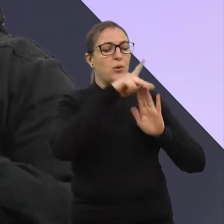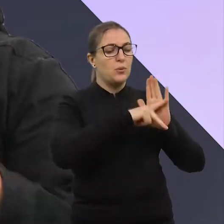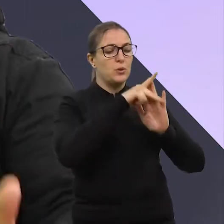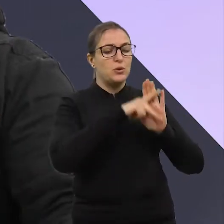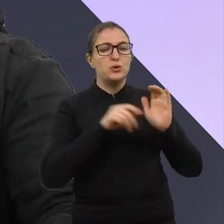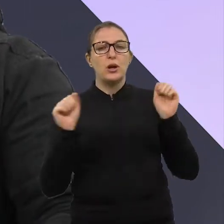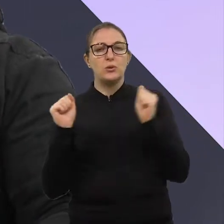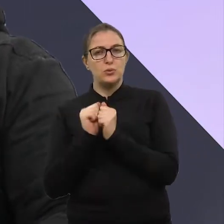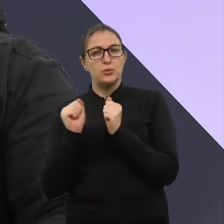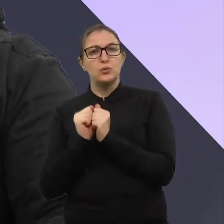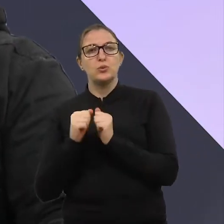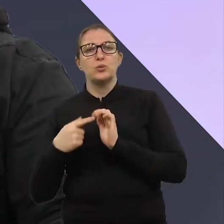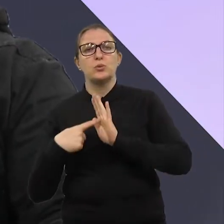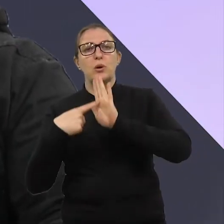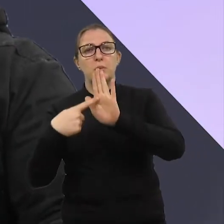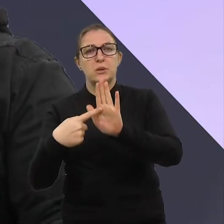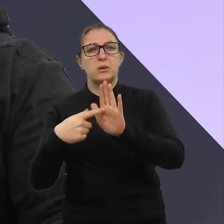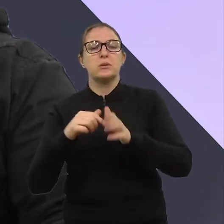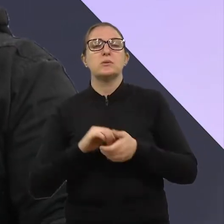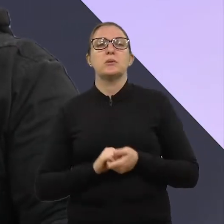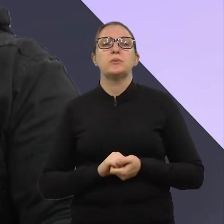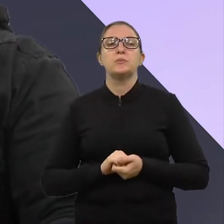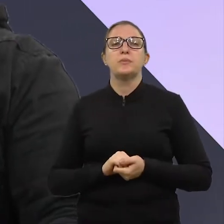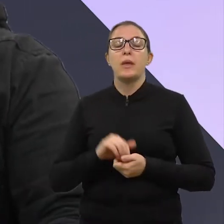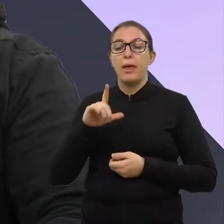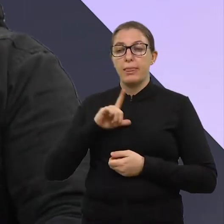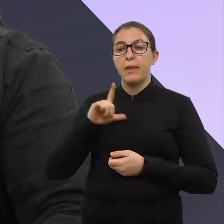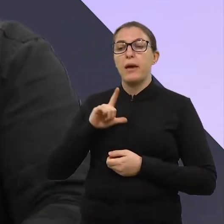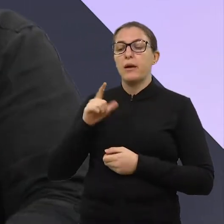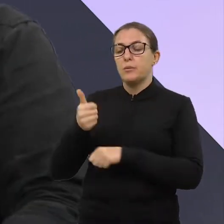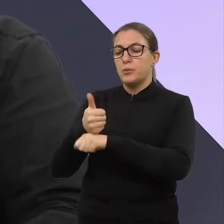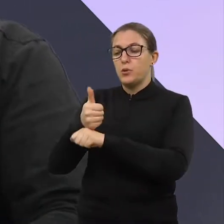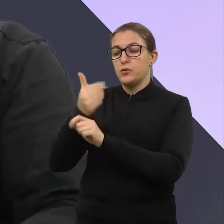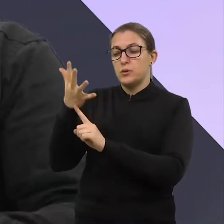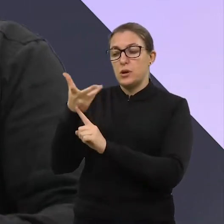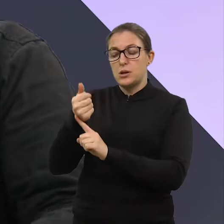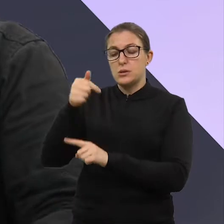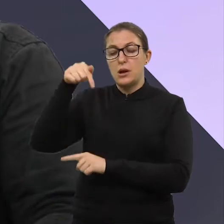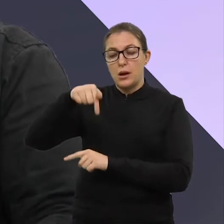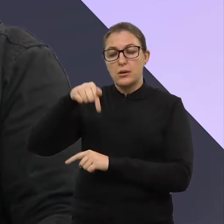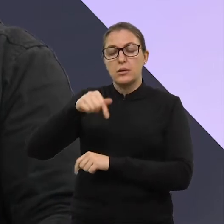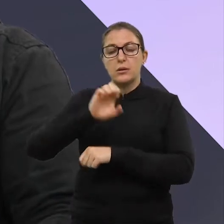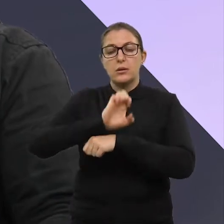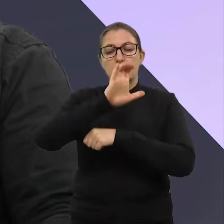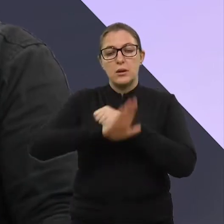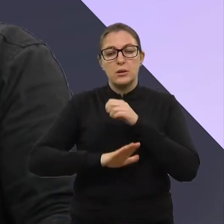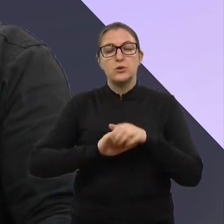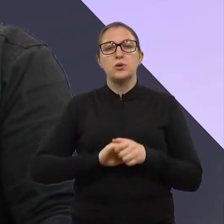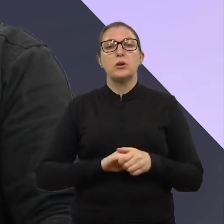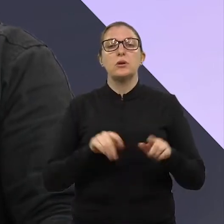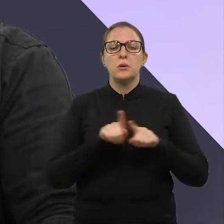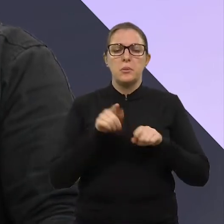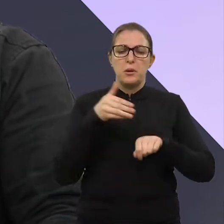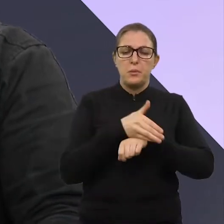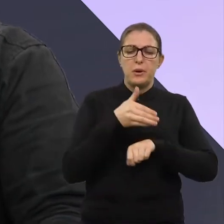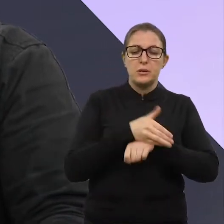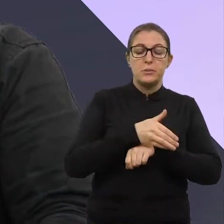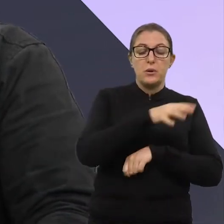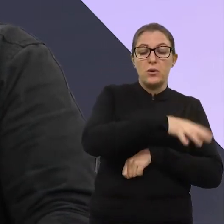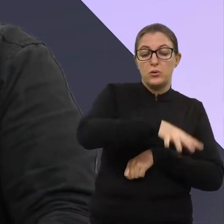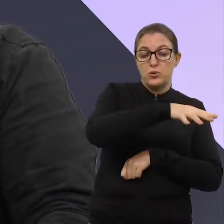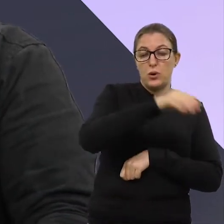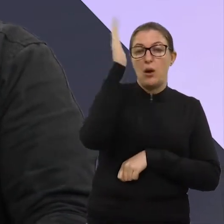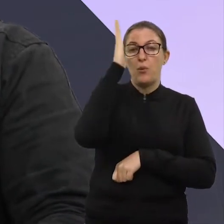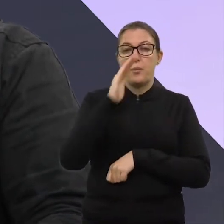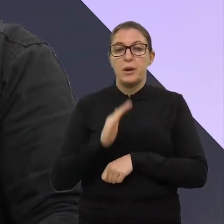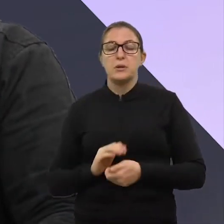peças publicitárias, você vai ver os artistas locais, né? Sim. E o festival daí sim, aí com jurados todos com formação acadêmica em